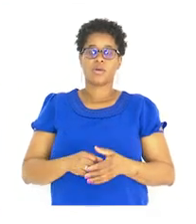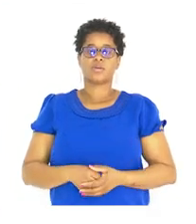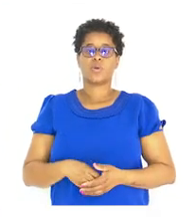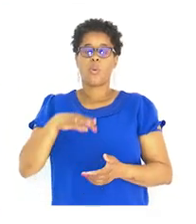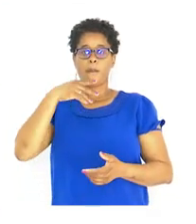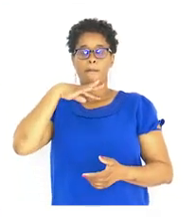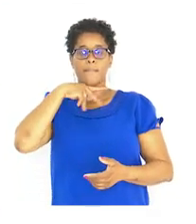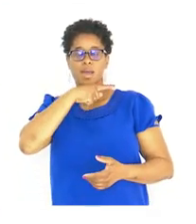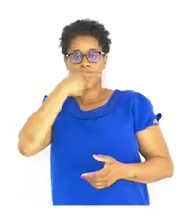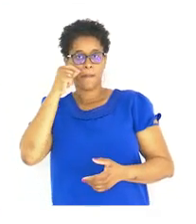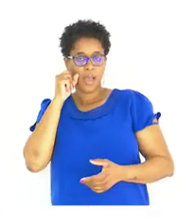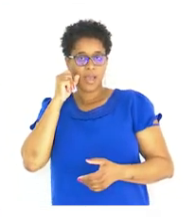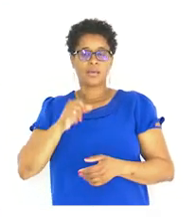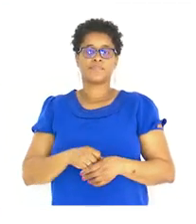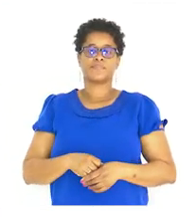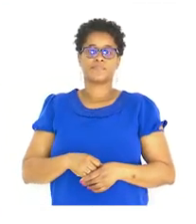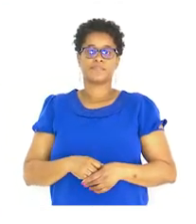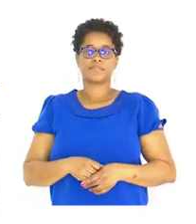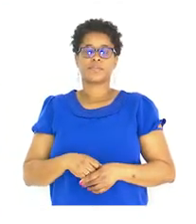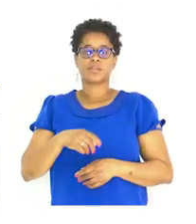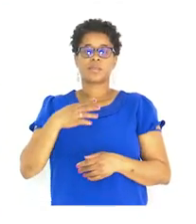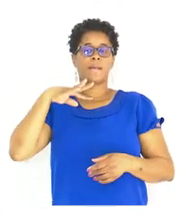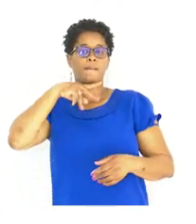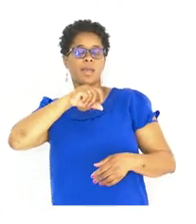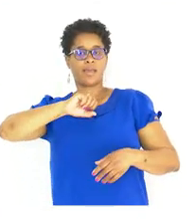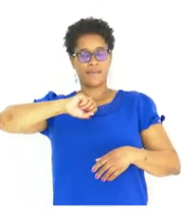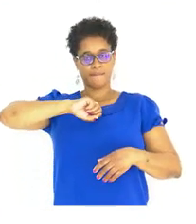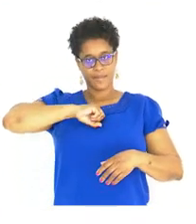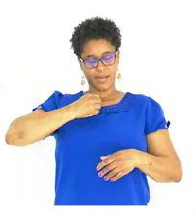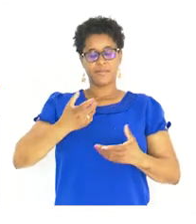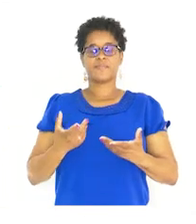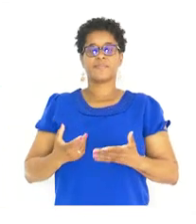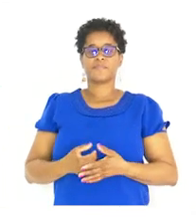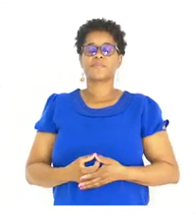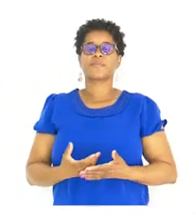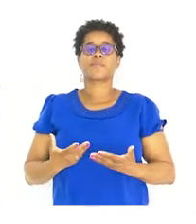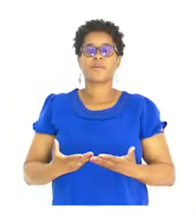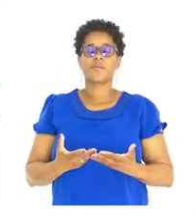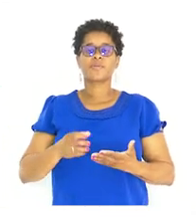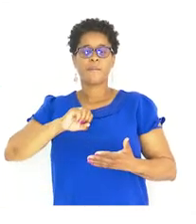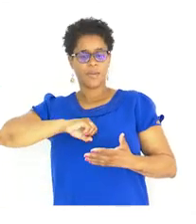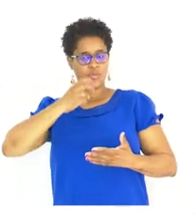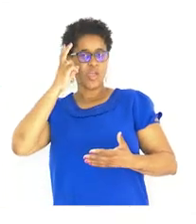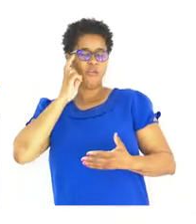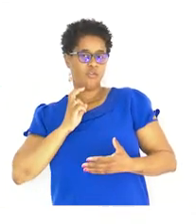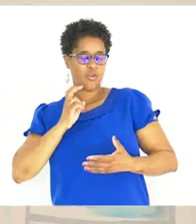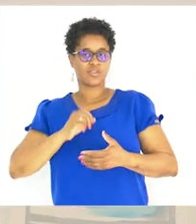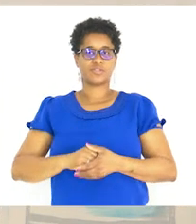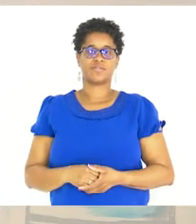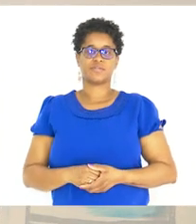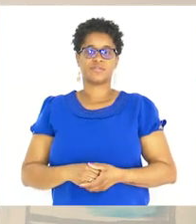Da Minha Mãe São Meus Avós